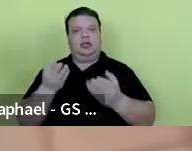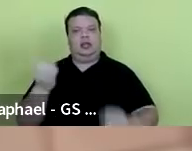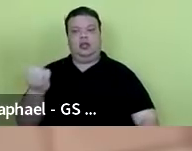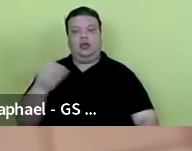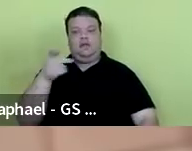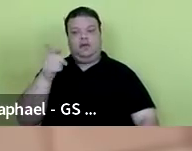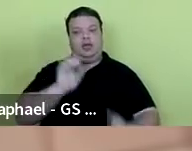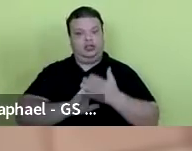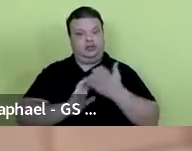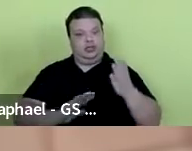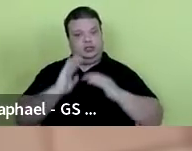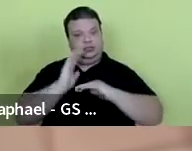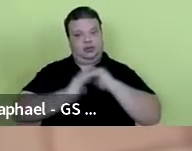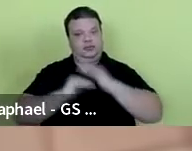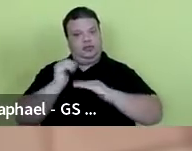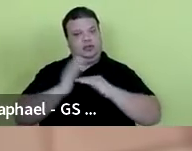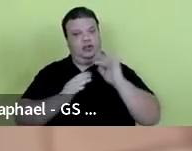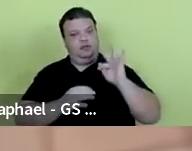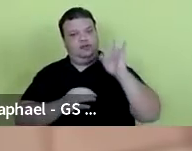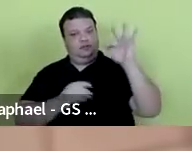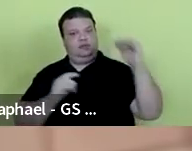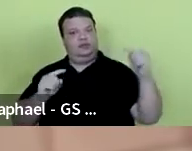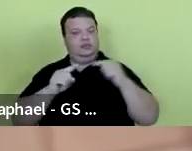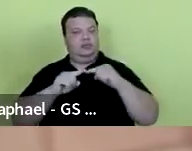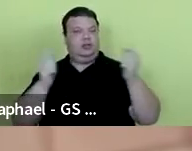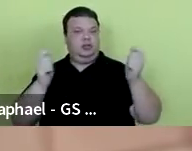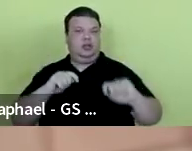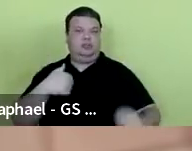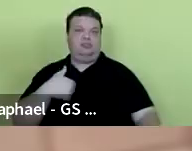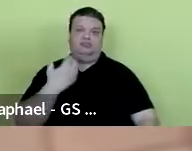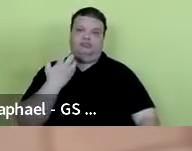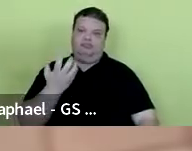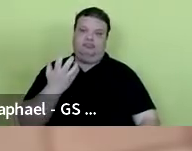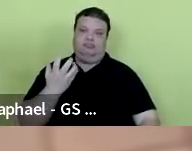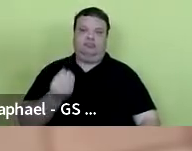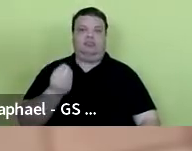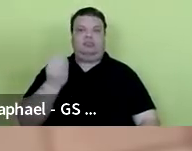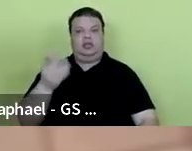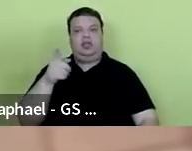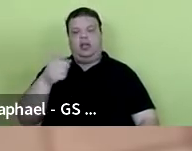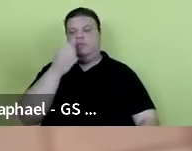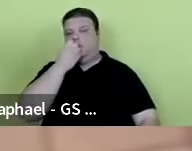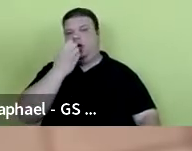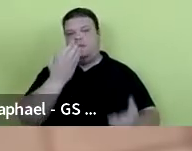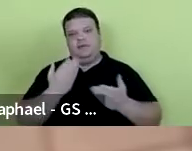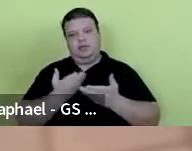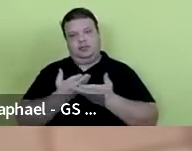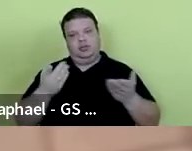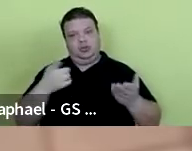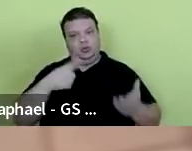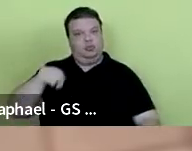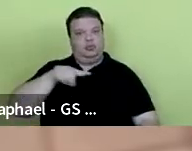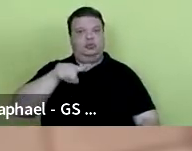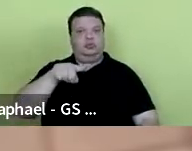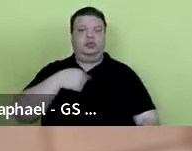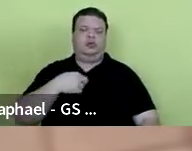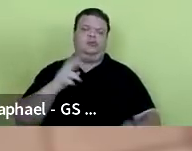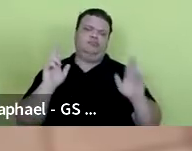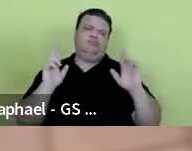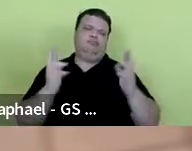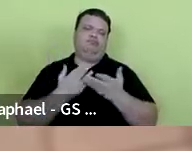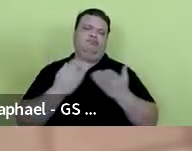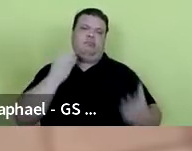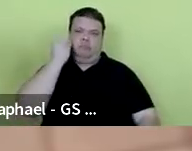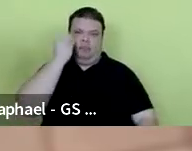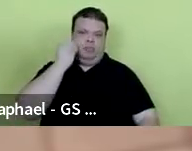profissional no futuro. Eu gostaria então de dar as boas-vindas a todos e espero que tenham uma boa experiência